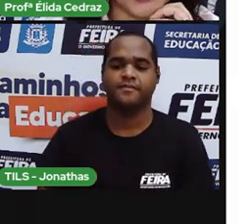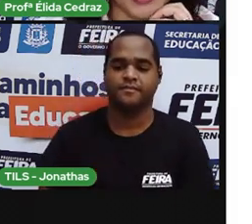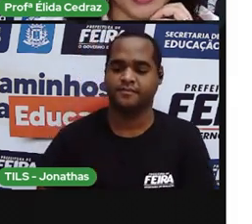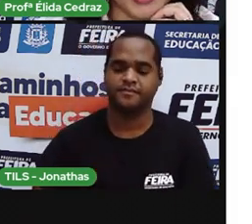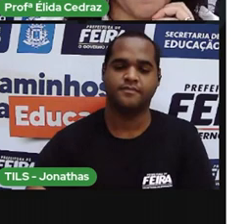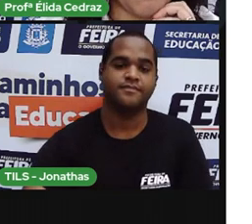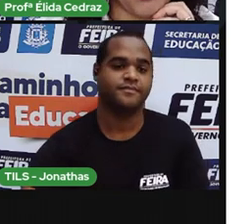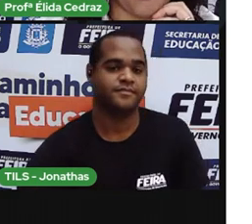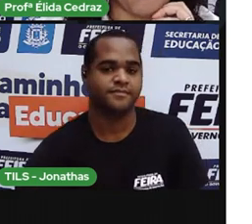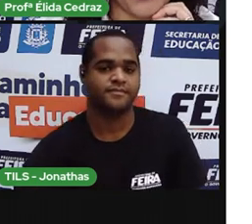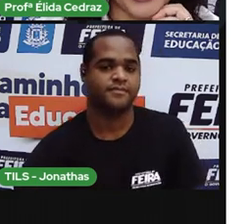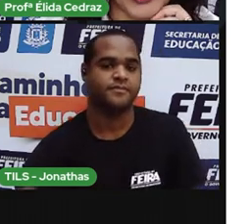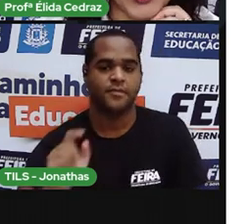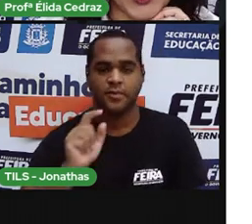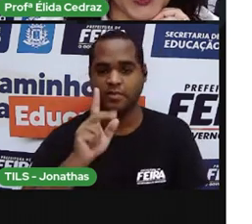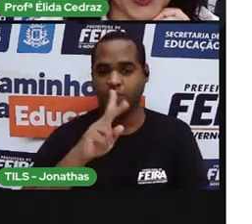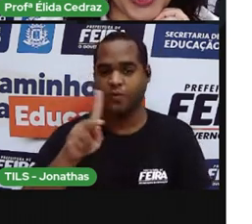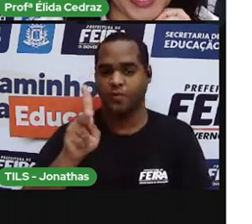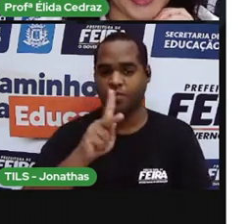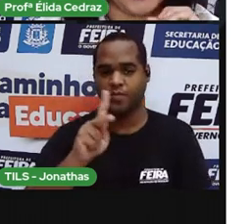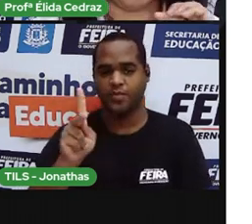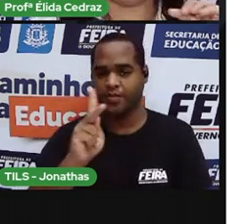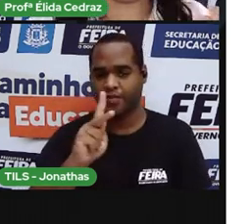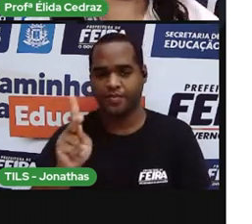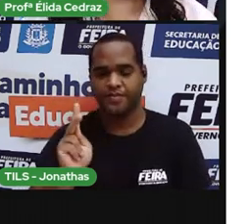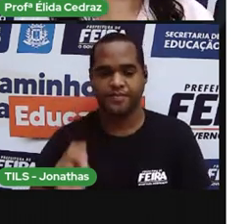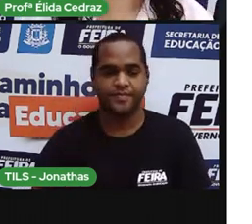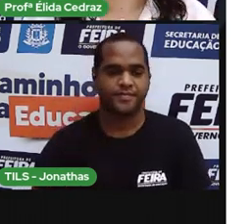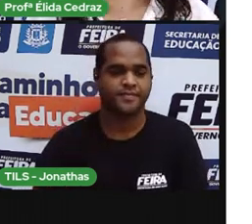Isso aí, professora.